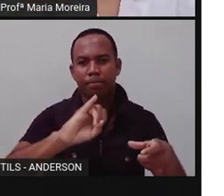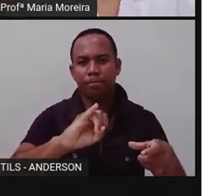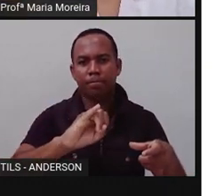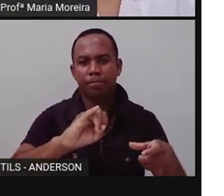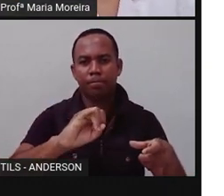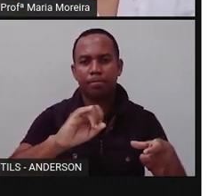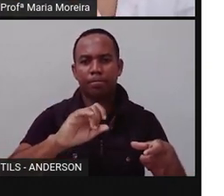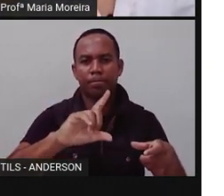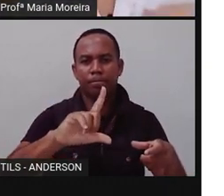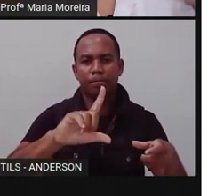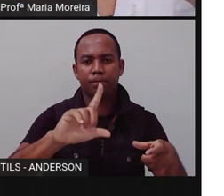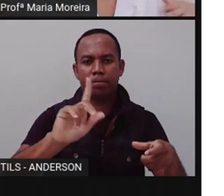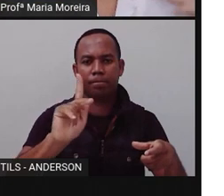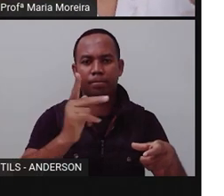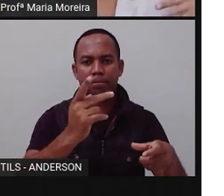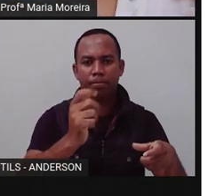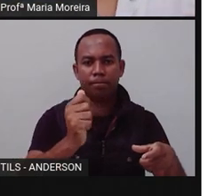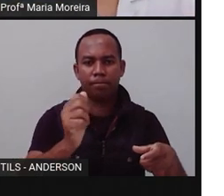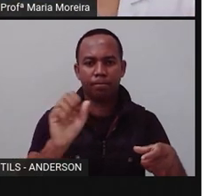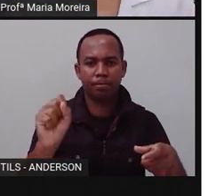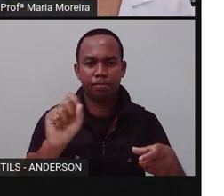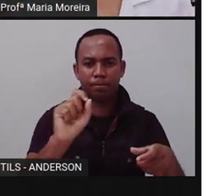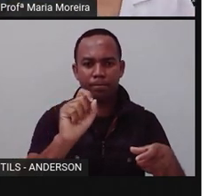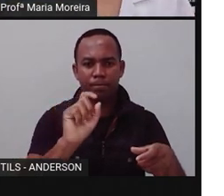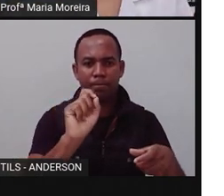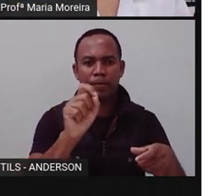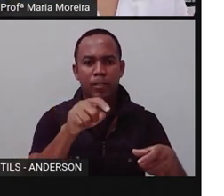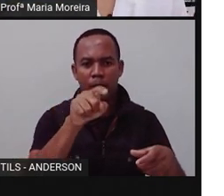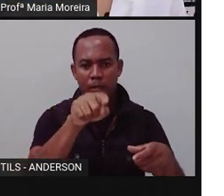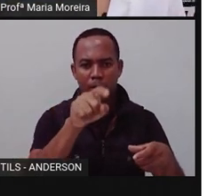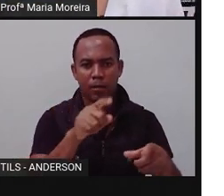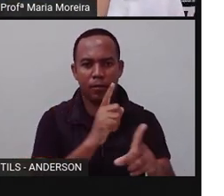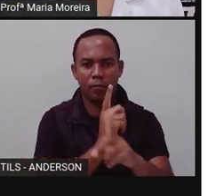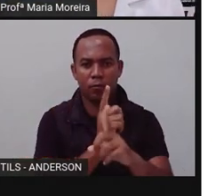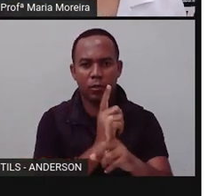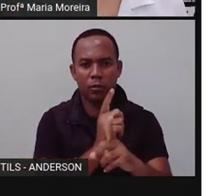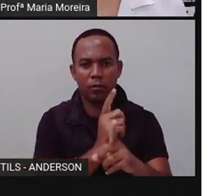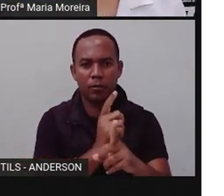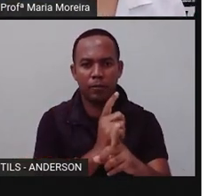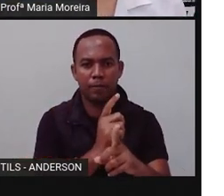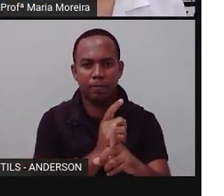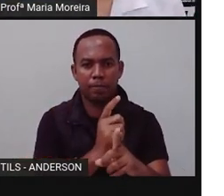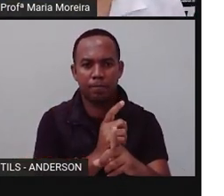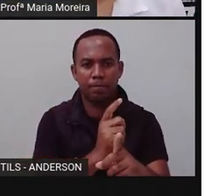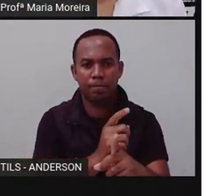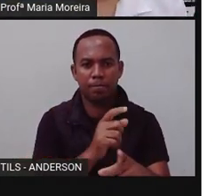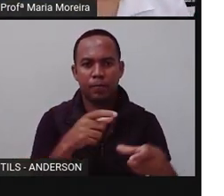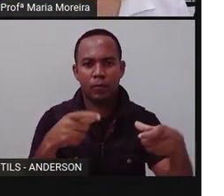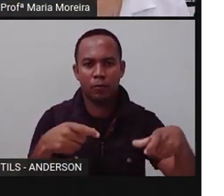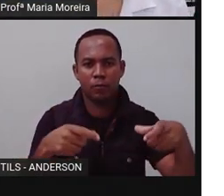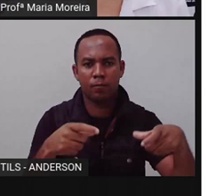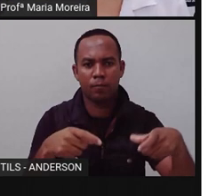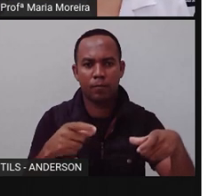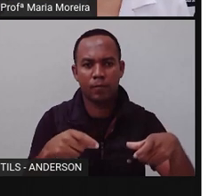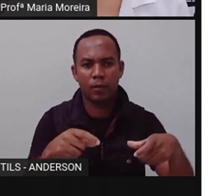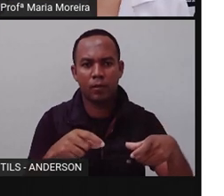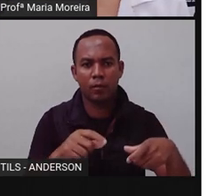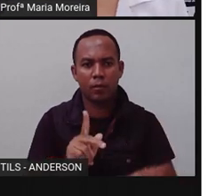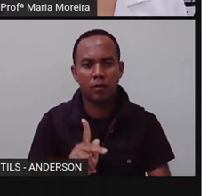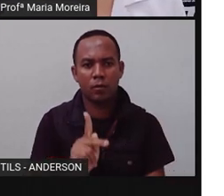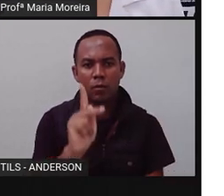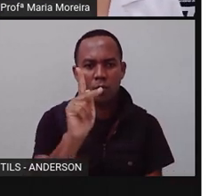recebendo esse nome para que as águas se acalmassem. As ilhas são rinca, flores e Komodo.